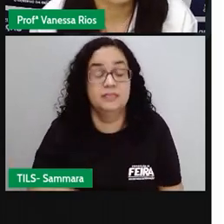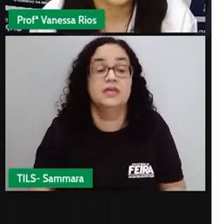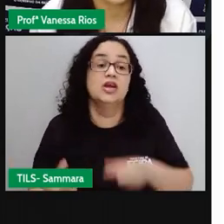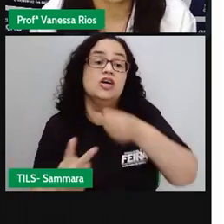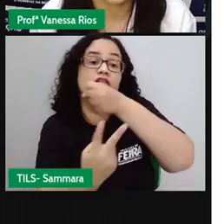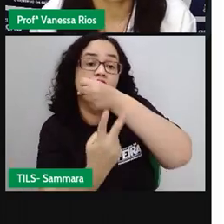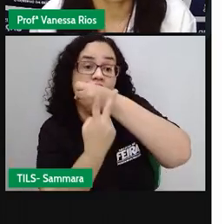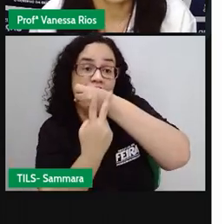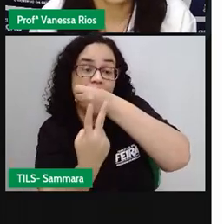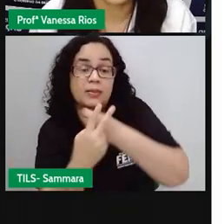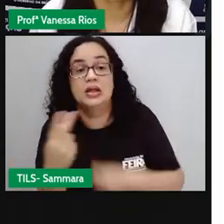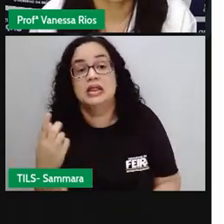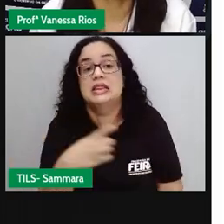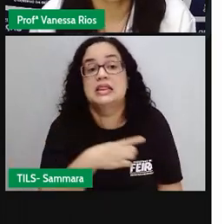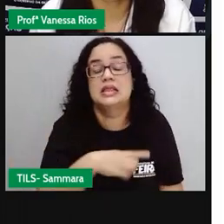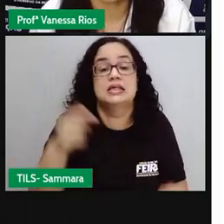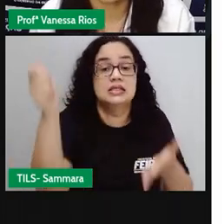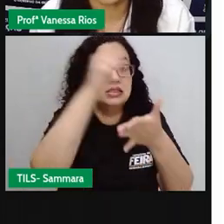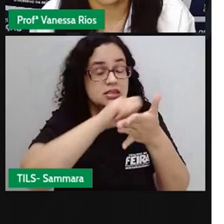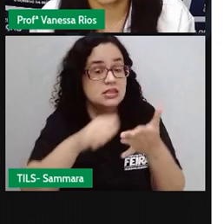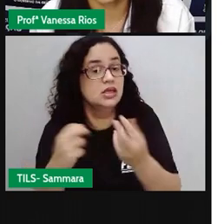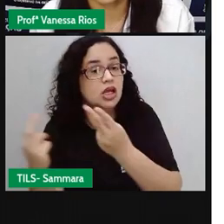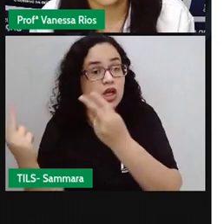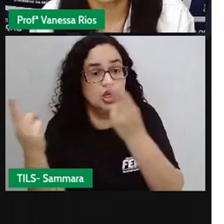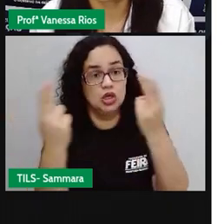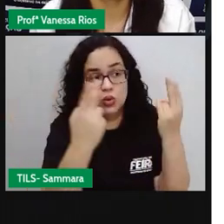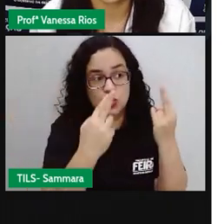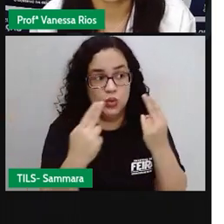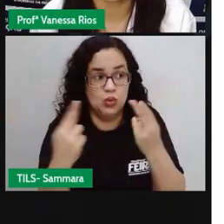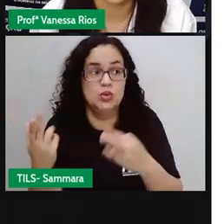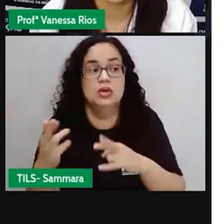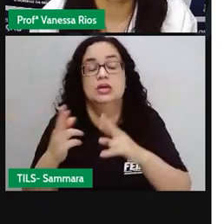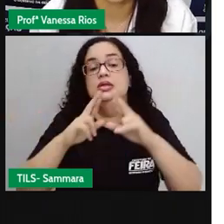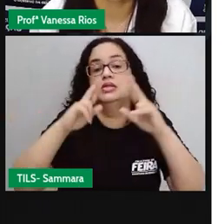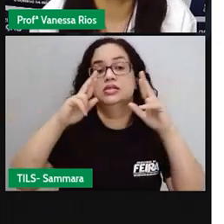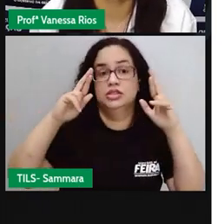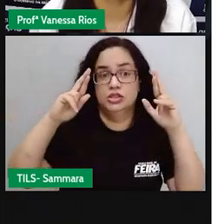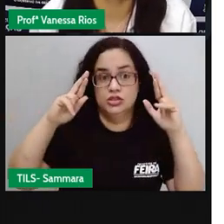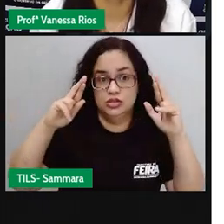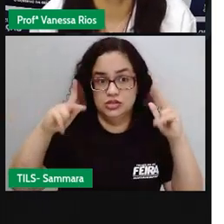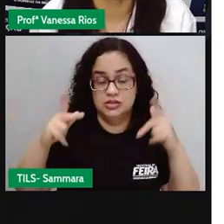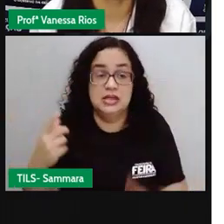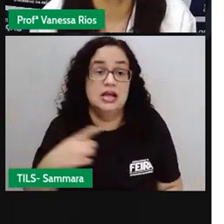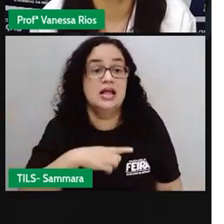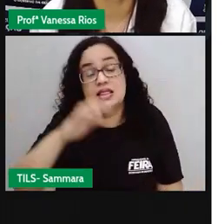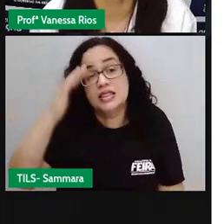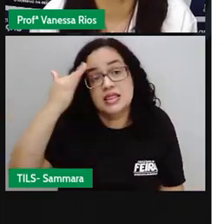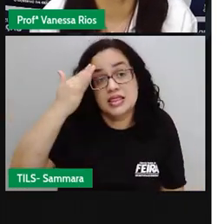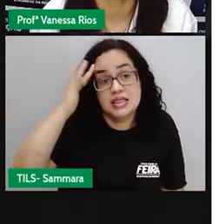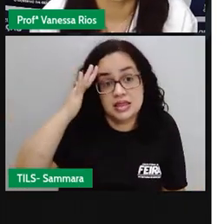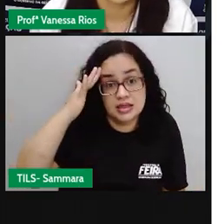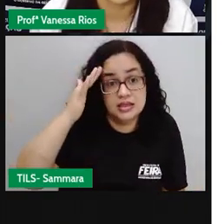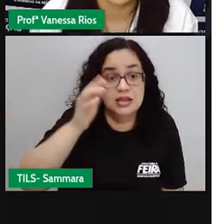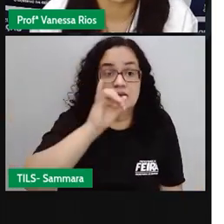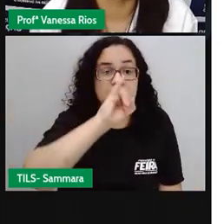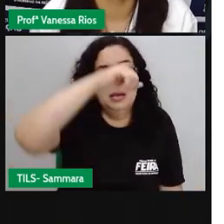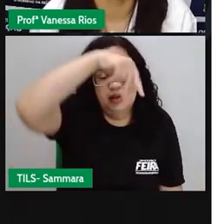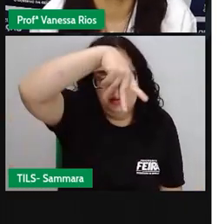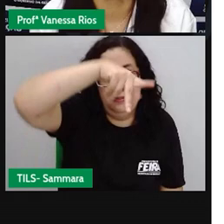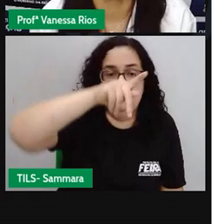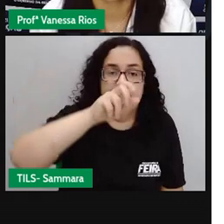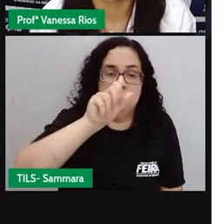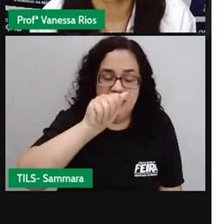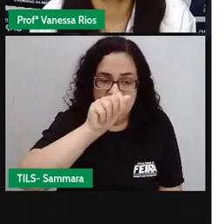O verbo aparece aí escrito da mesma forma, né? A diferença aí que faz com que a gente entenda que imperativo é